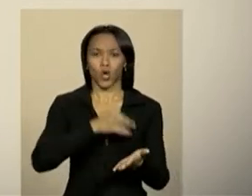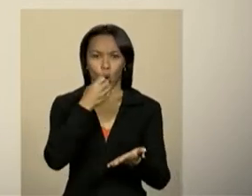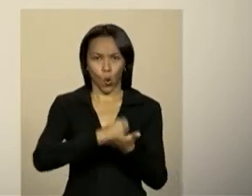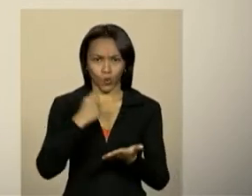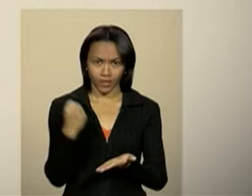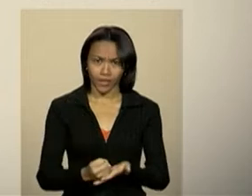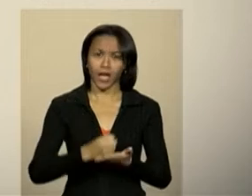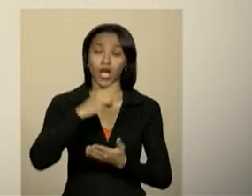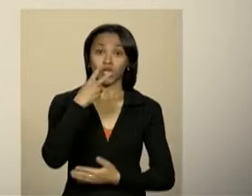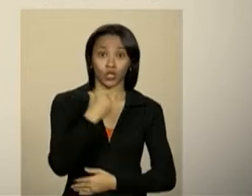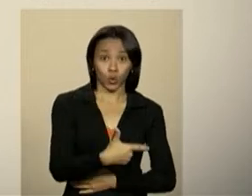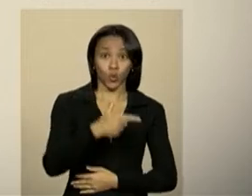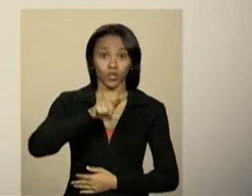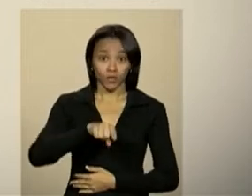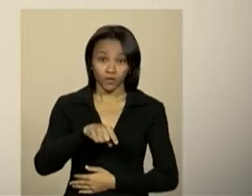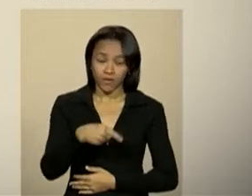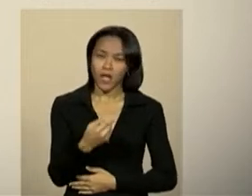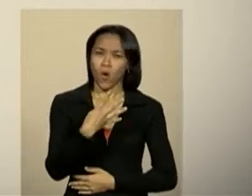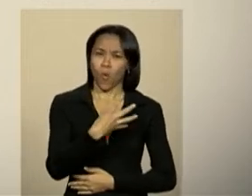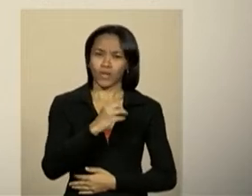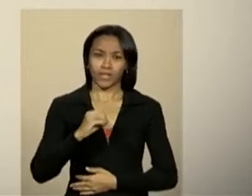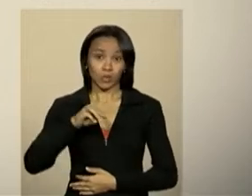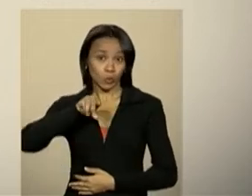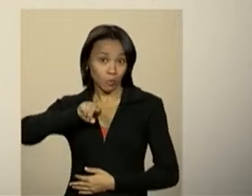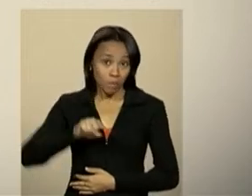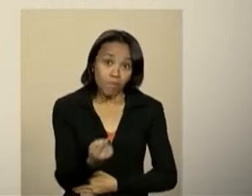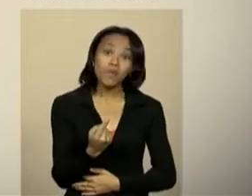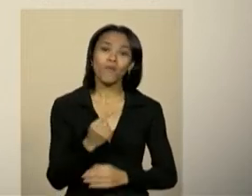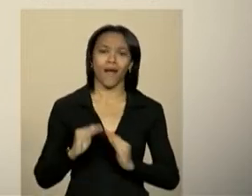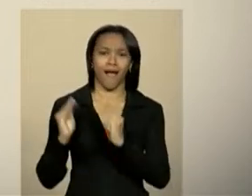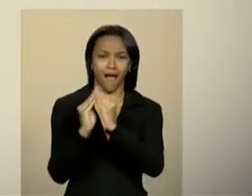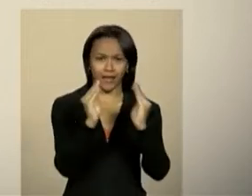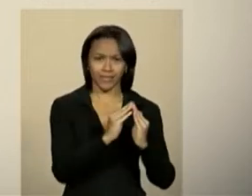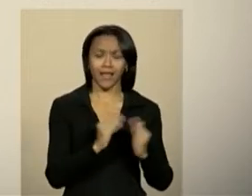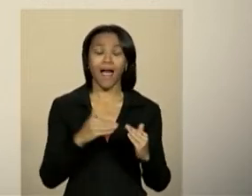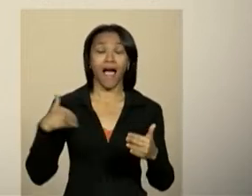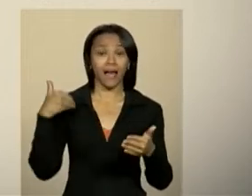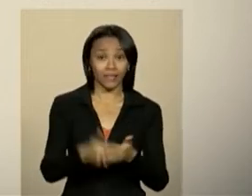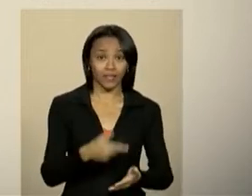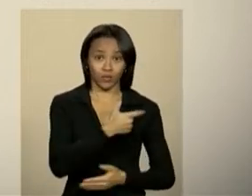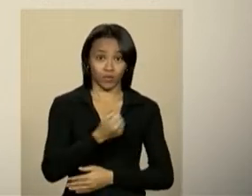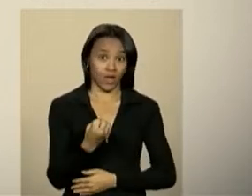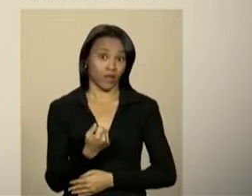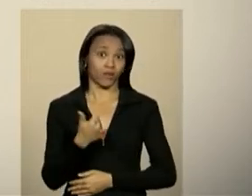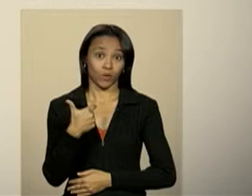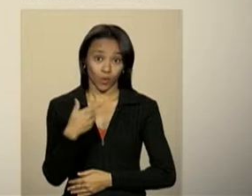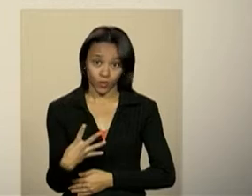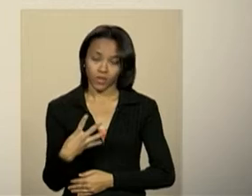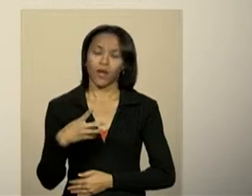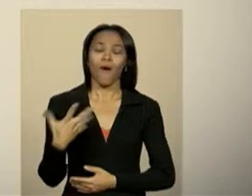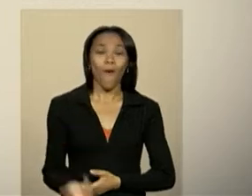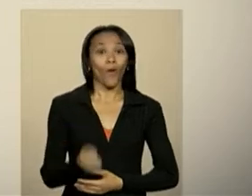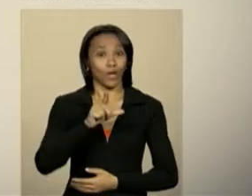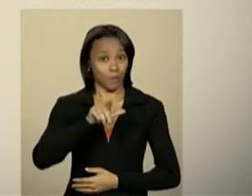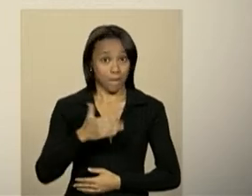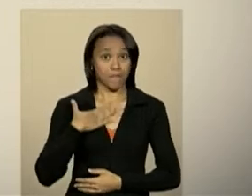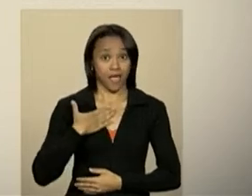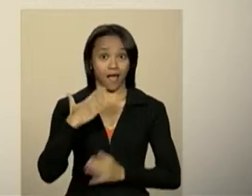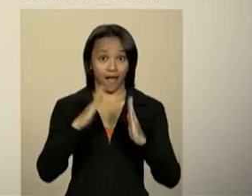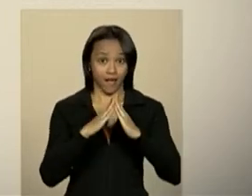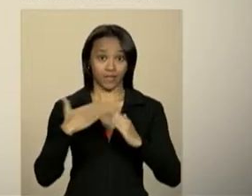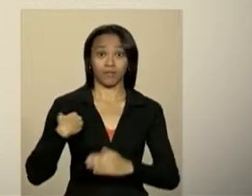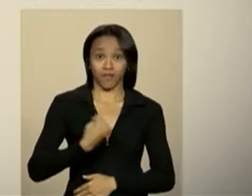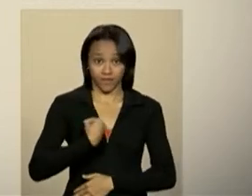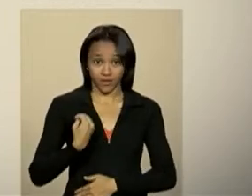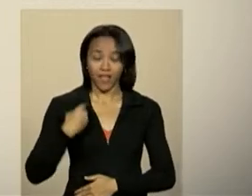2,4 milhões de moradias até 2014. Olha, Luciano, Minha Casa Minha